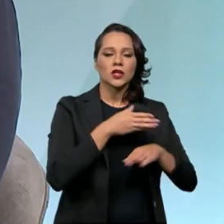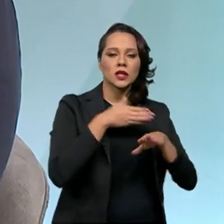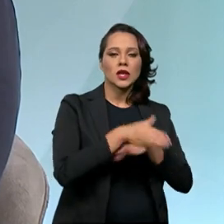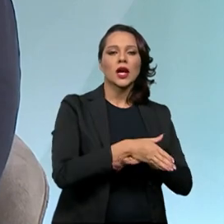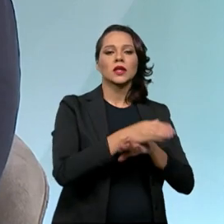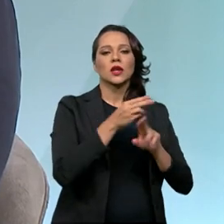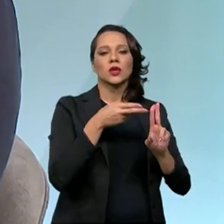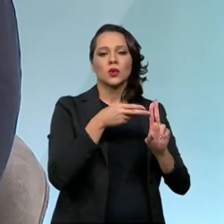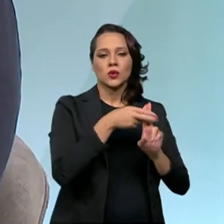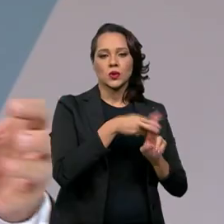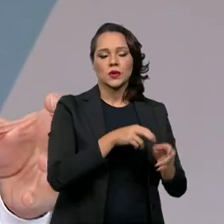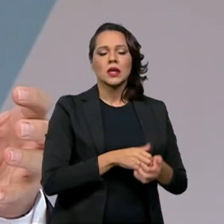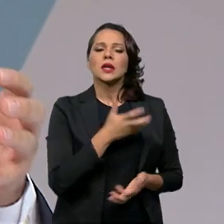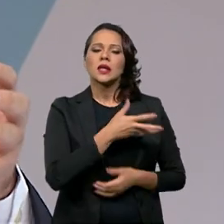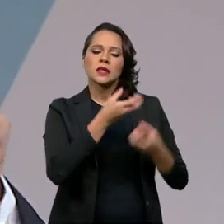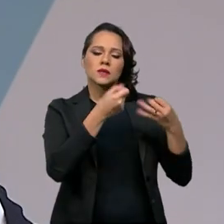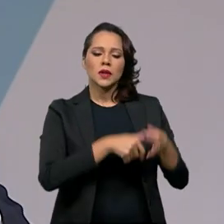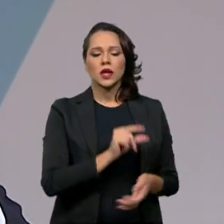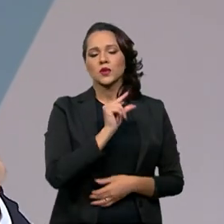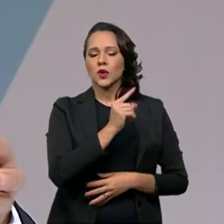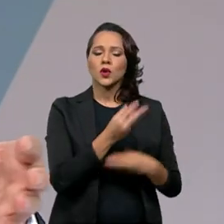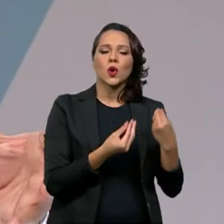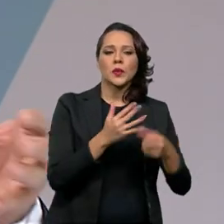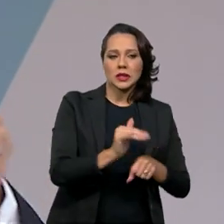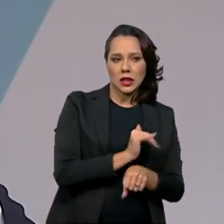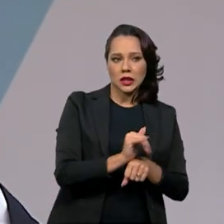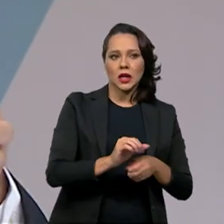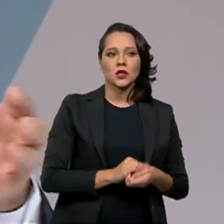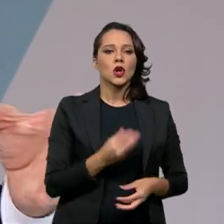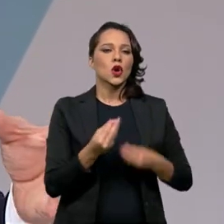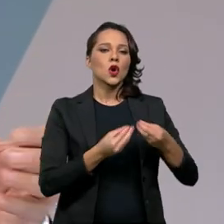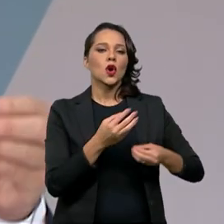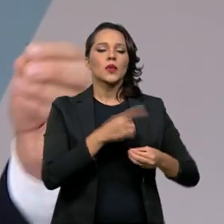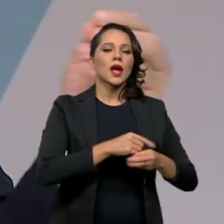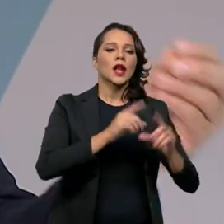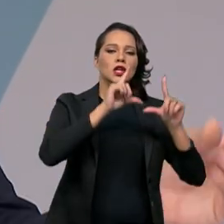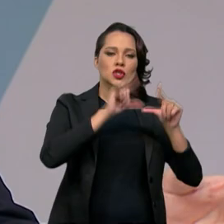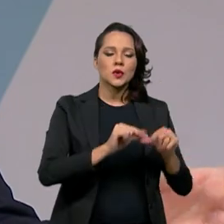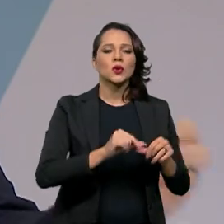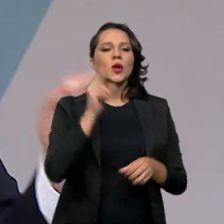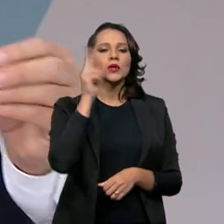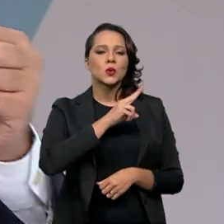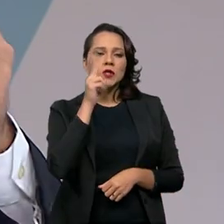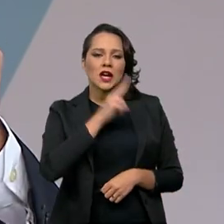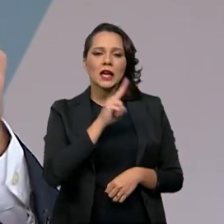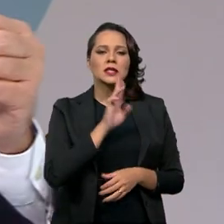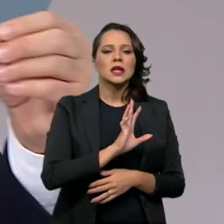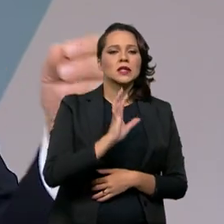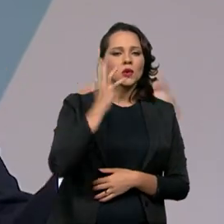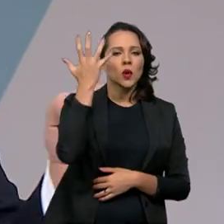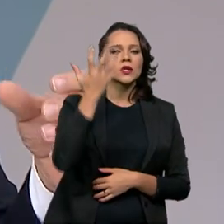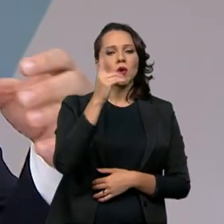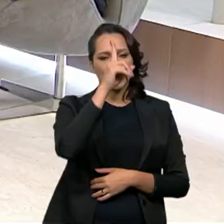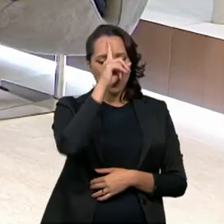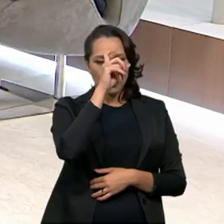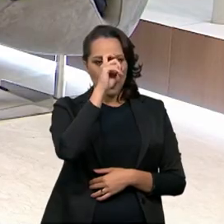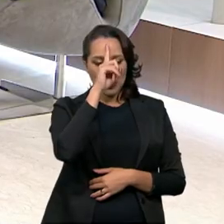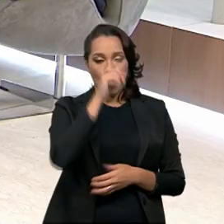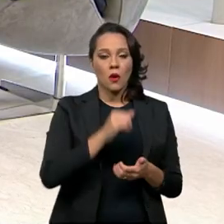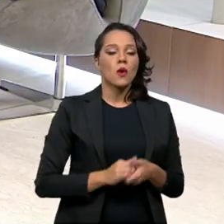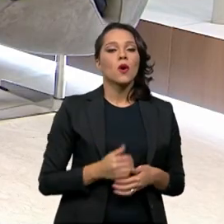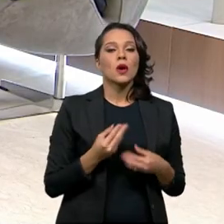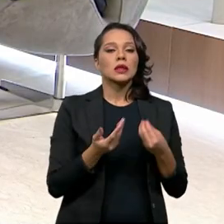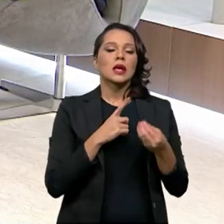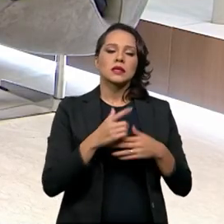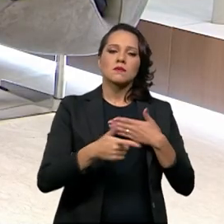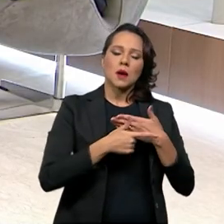entrada do SUS. Eu queria que o senhor falasse um pouco dessa estratégia, como que ela desafoga as emergências, as urgências dos hospitais, ou seja,